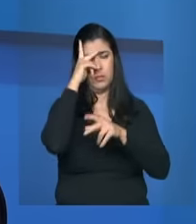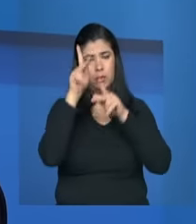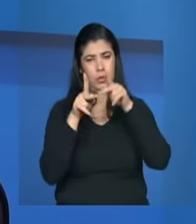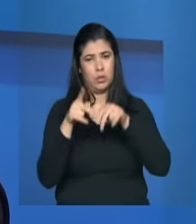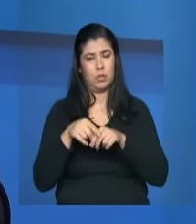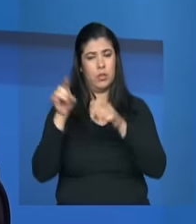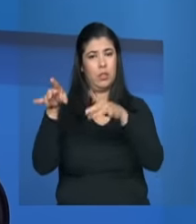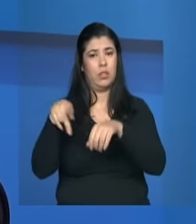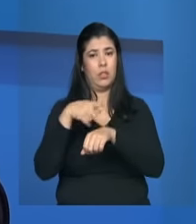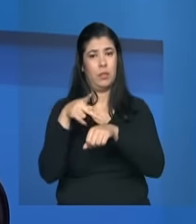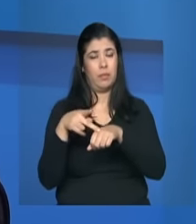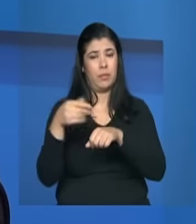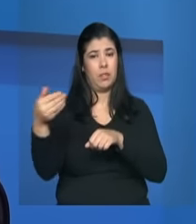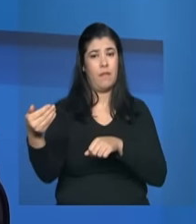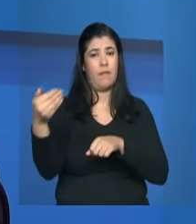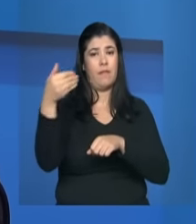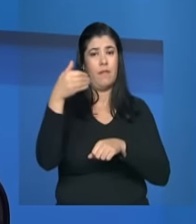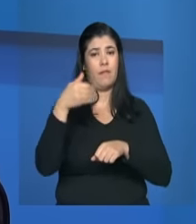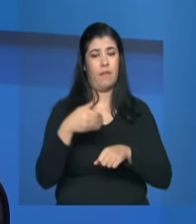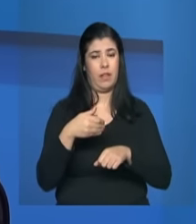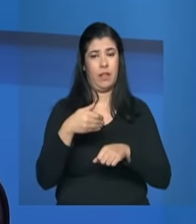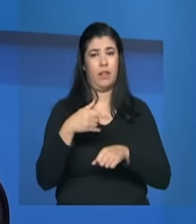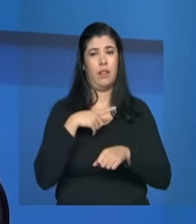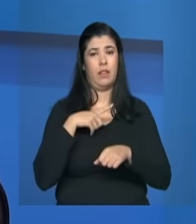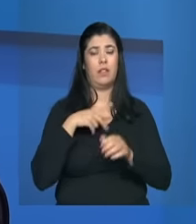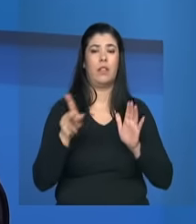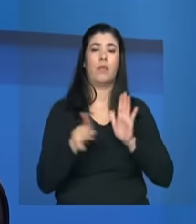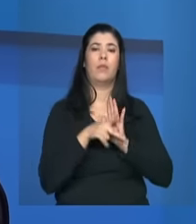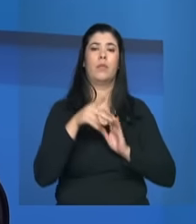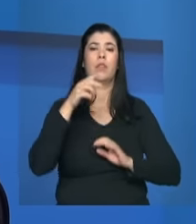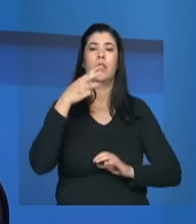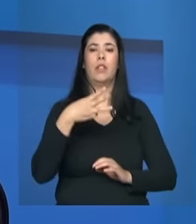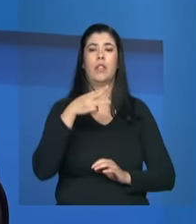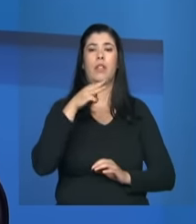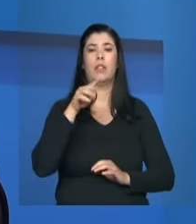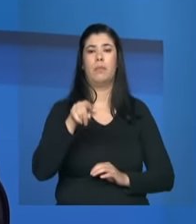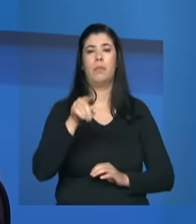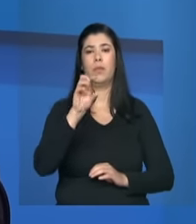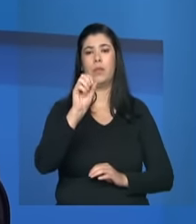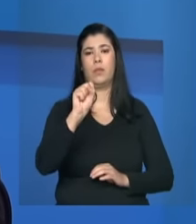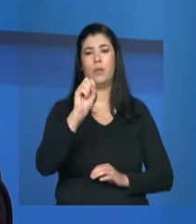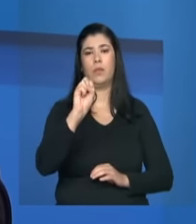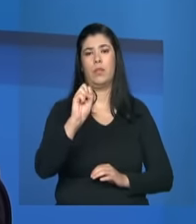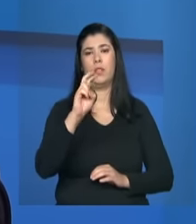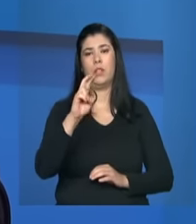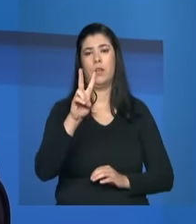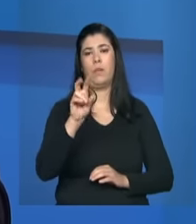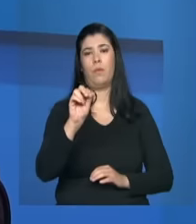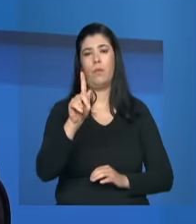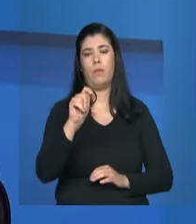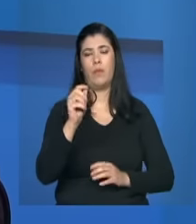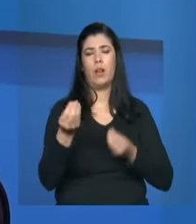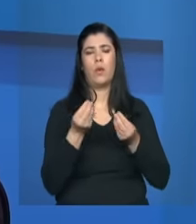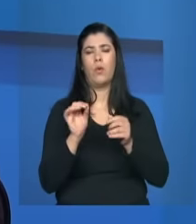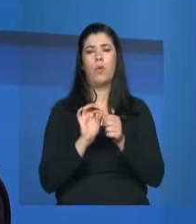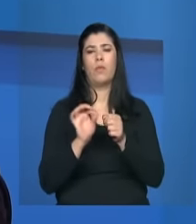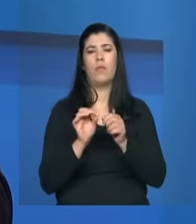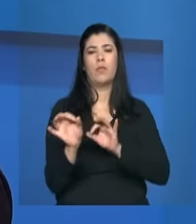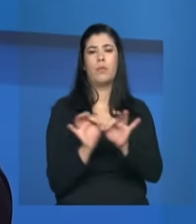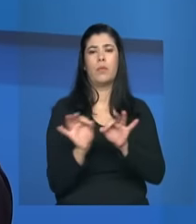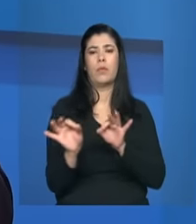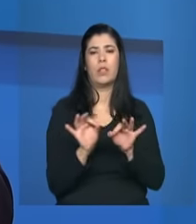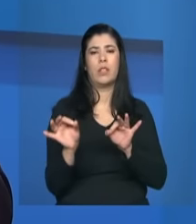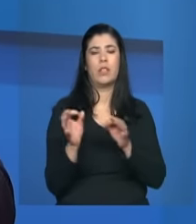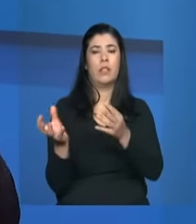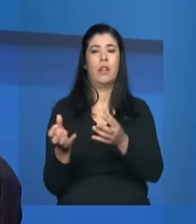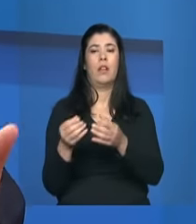de 3.375 vagas para que os municípios pudessem organizar acolhimento para essas pessoas e também para os estados porque